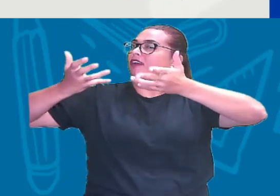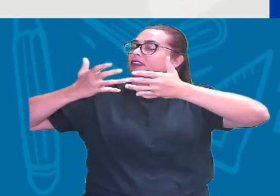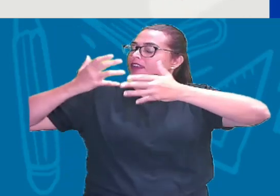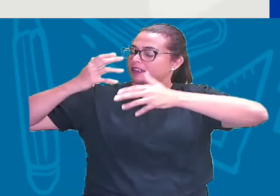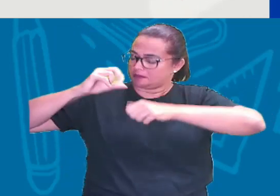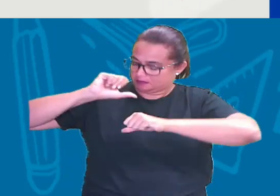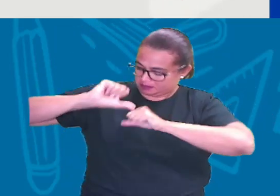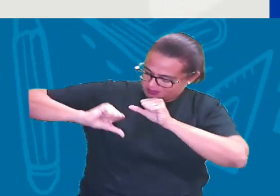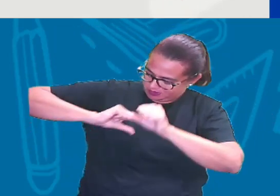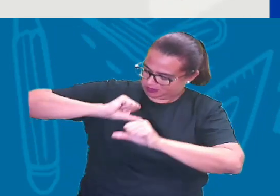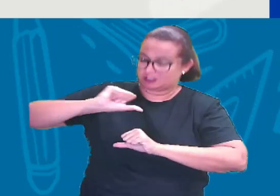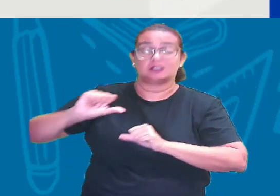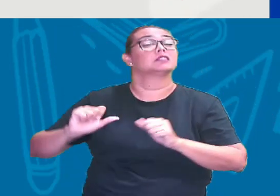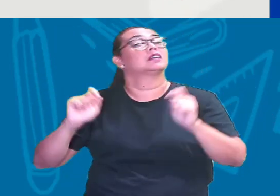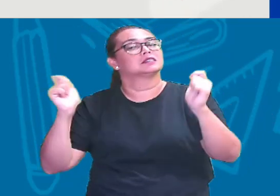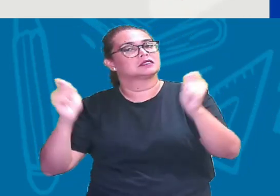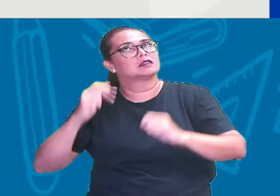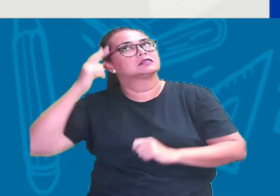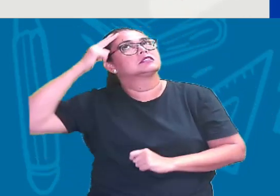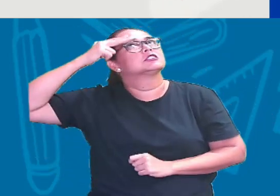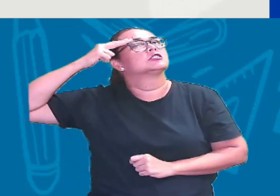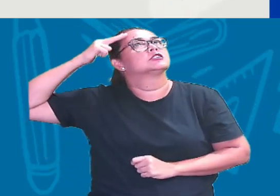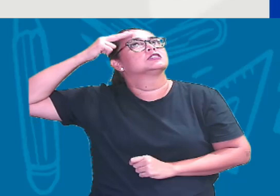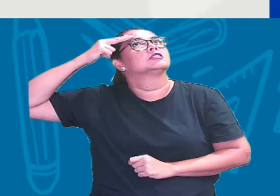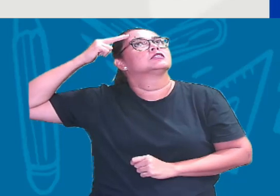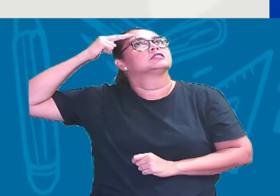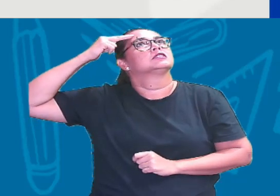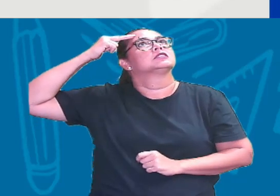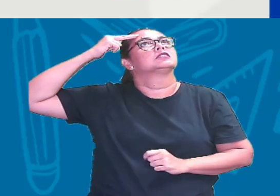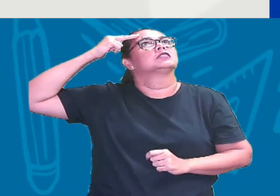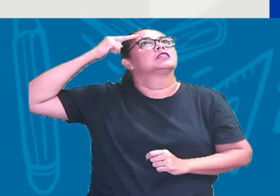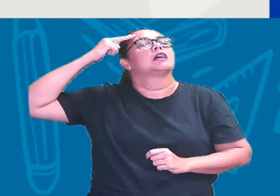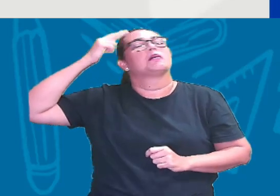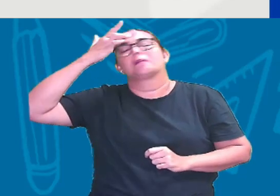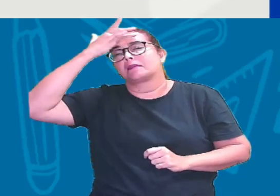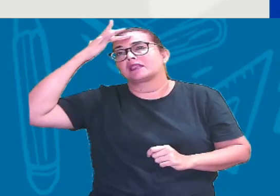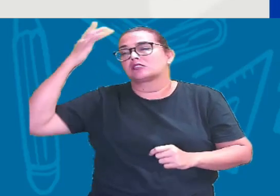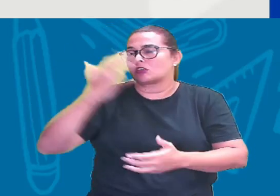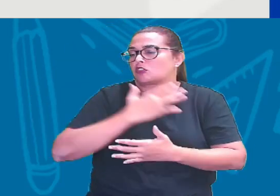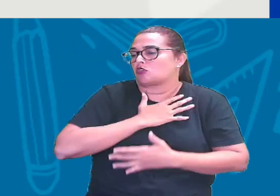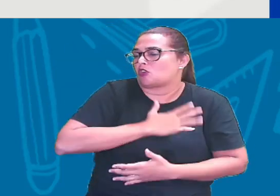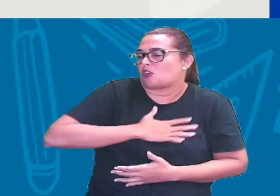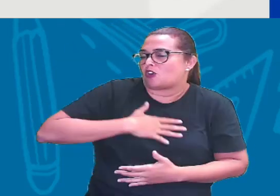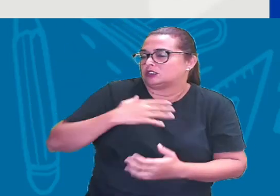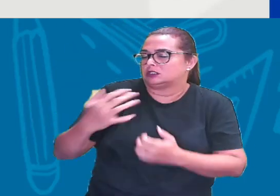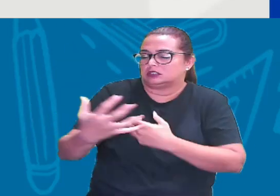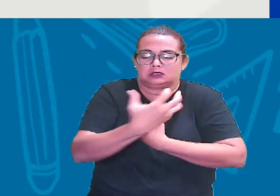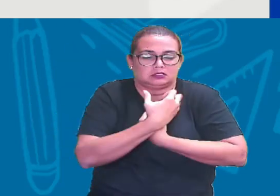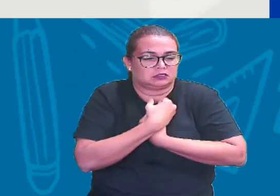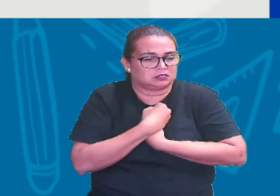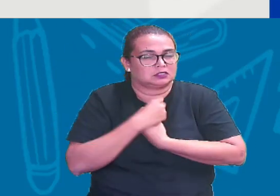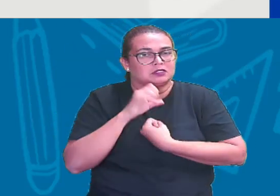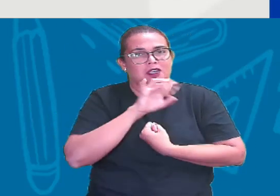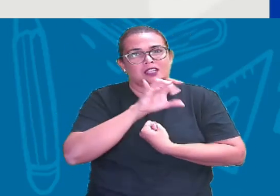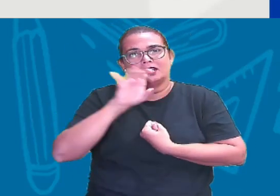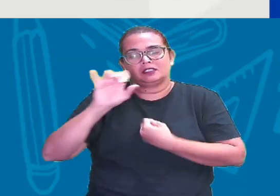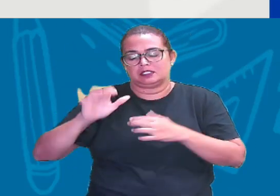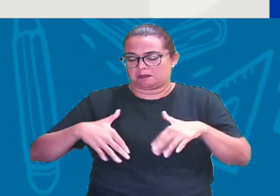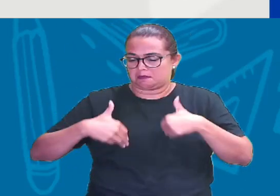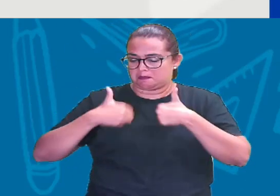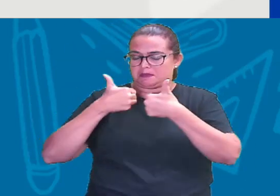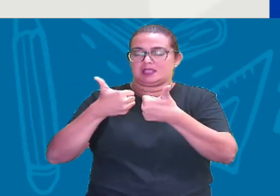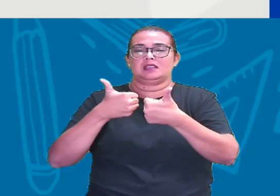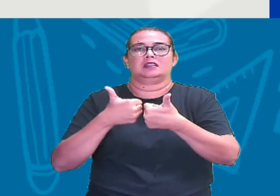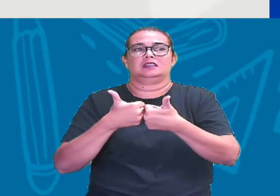melhor? Vontade de ser querido? Vontade de ser cada dia melhor?